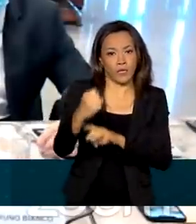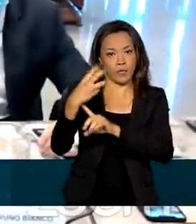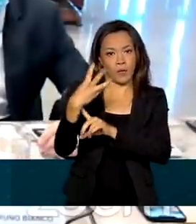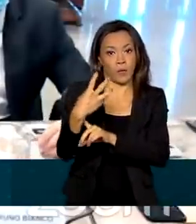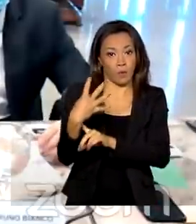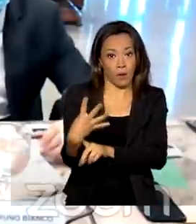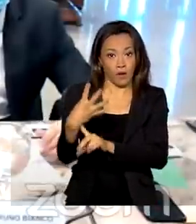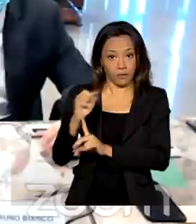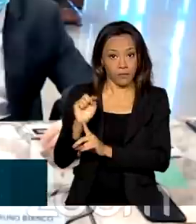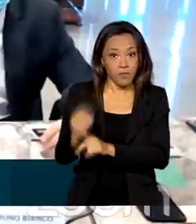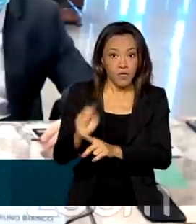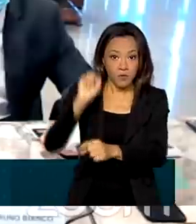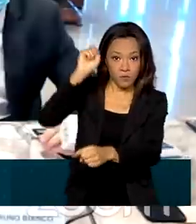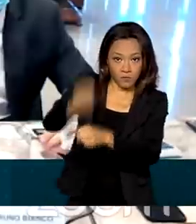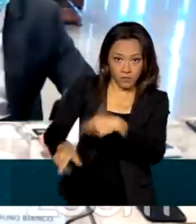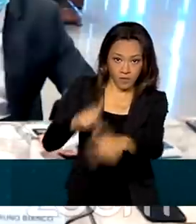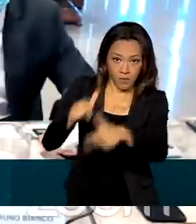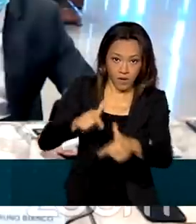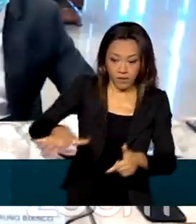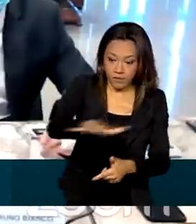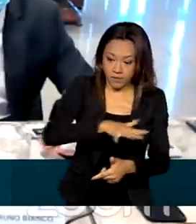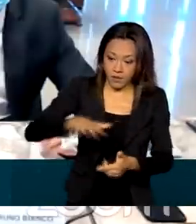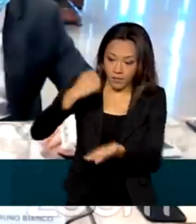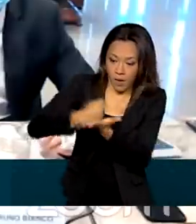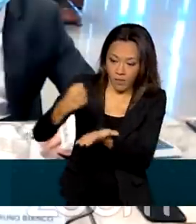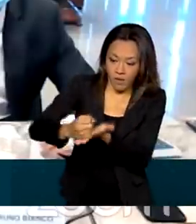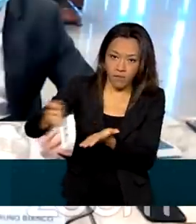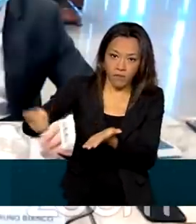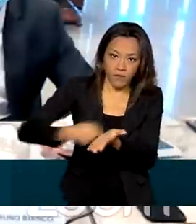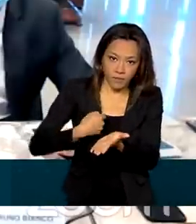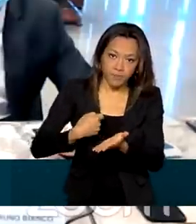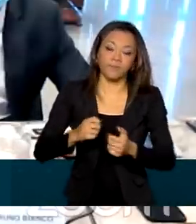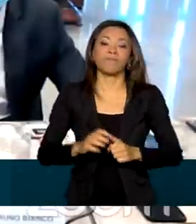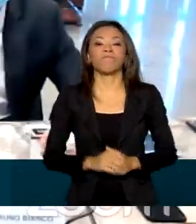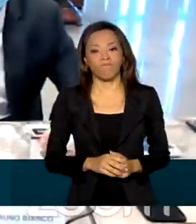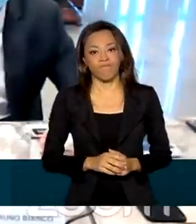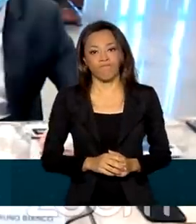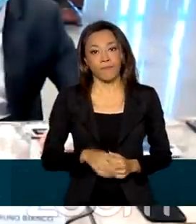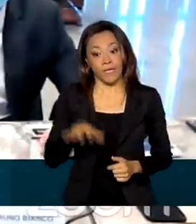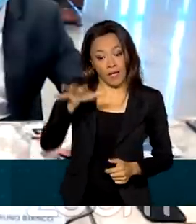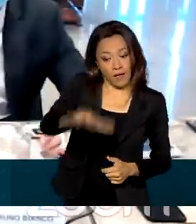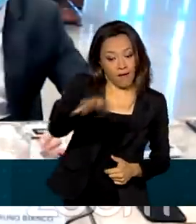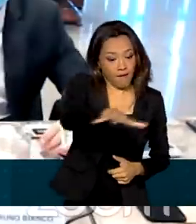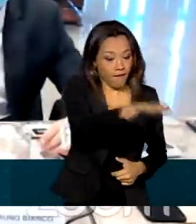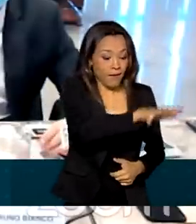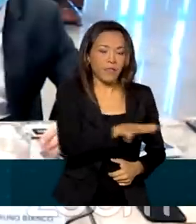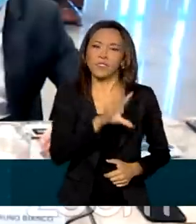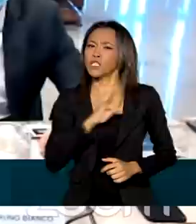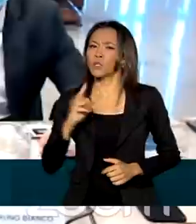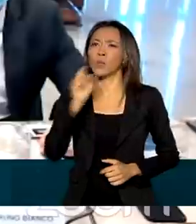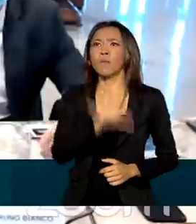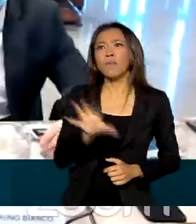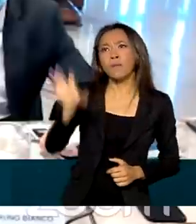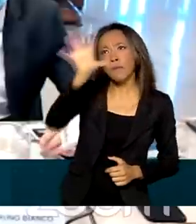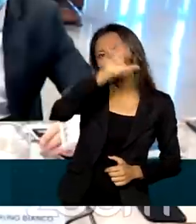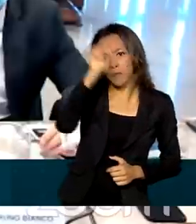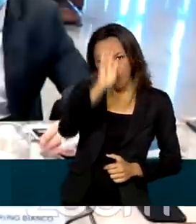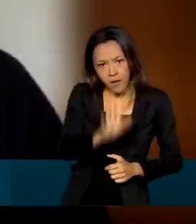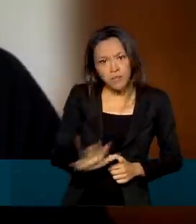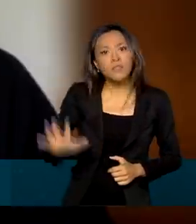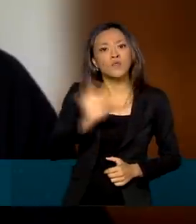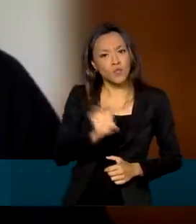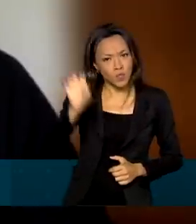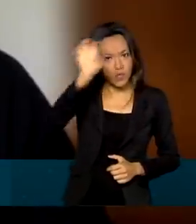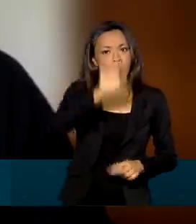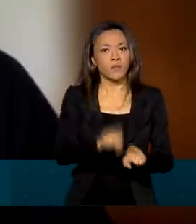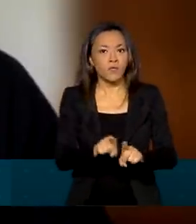empregos no setor formal, com todos os setores, todas as regiões e todos os estados.